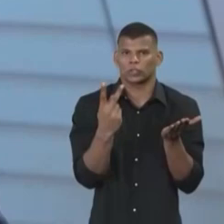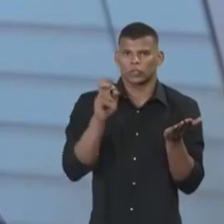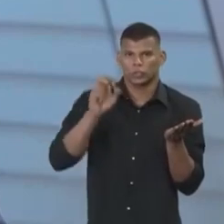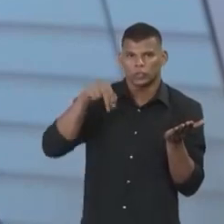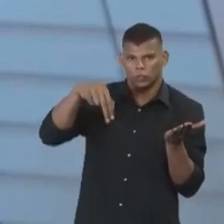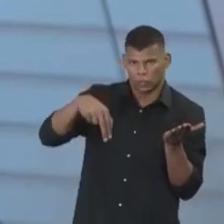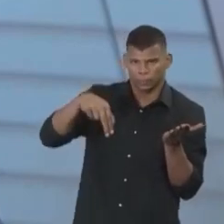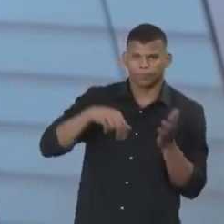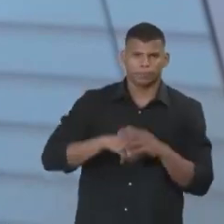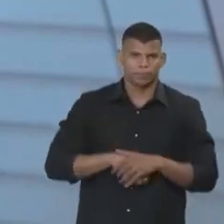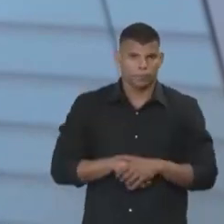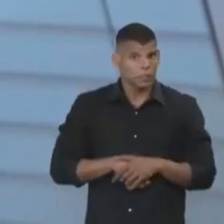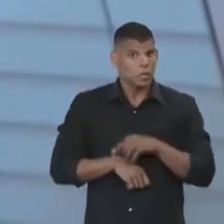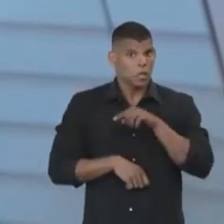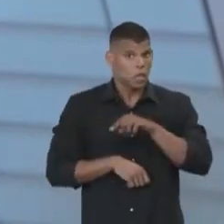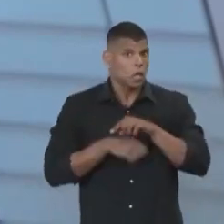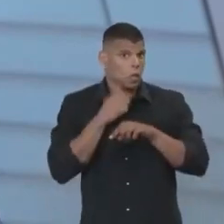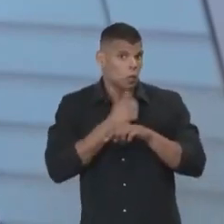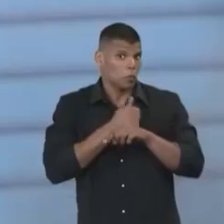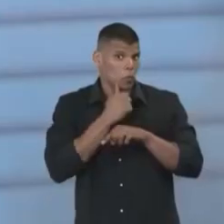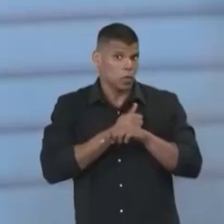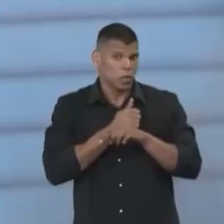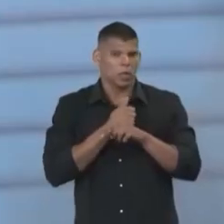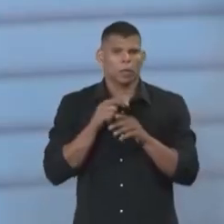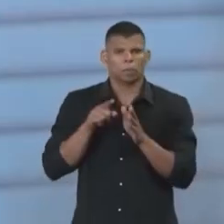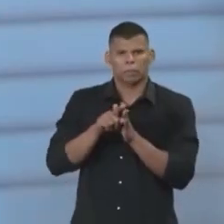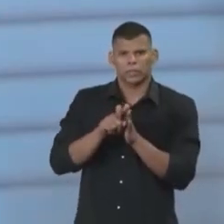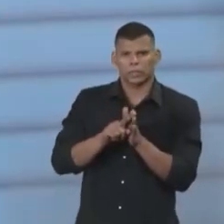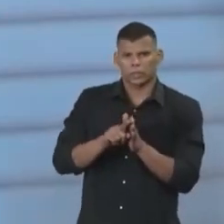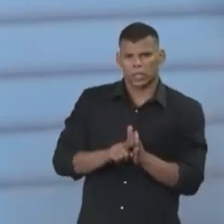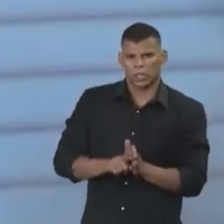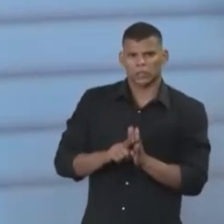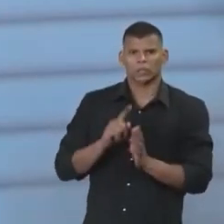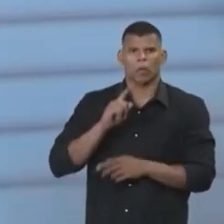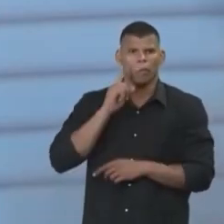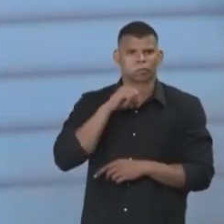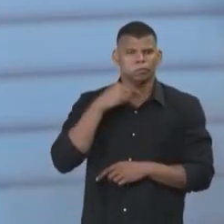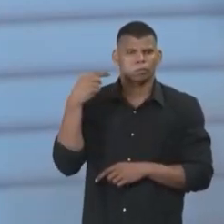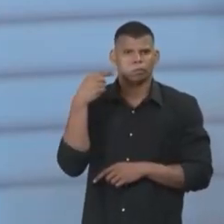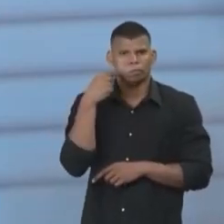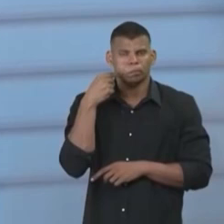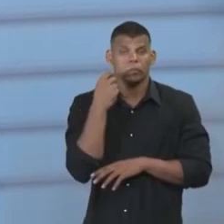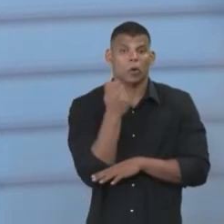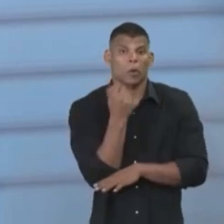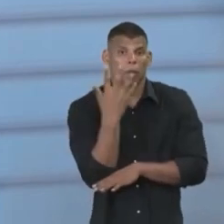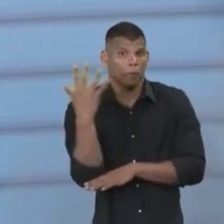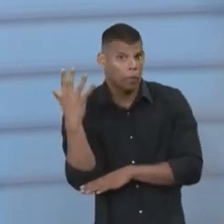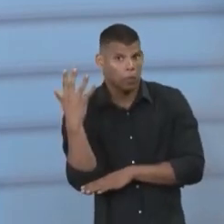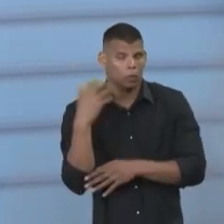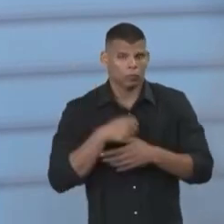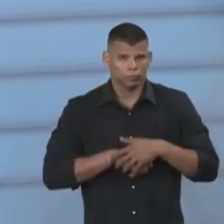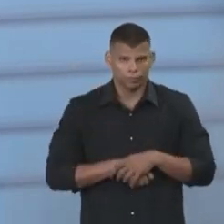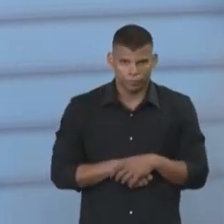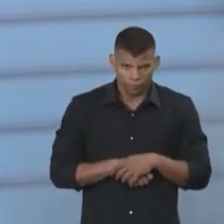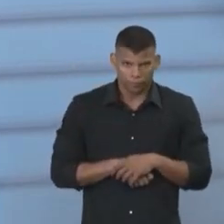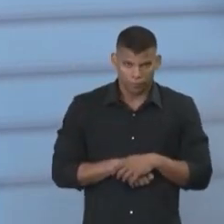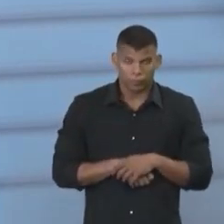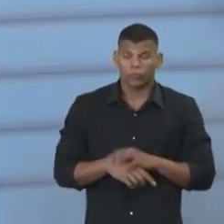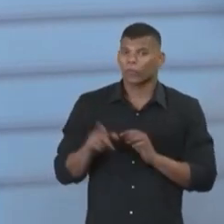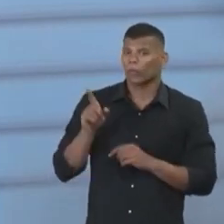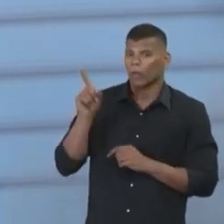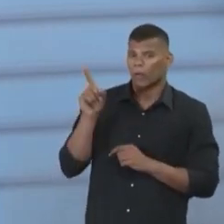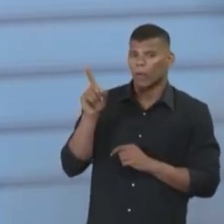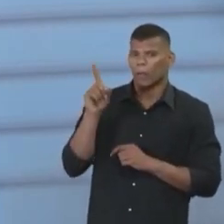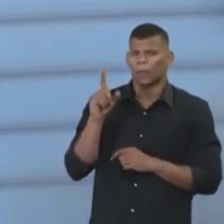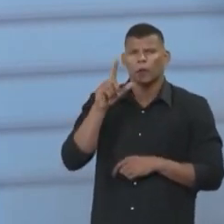por uma atuação relevante em pesquisa na matéria do direito ambiental constitucional. Ela, inclusive, lidera um grupo